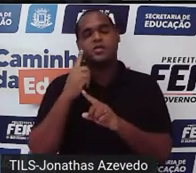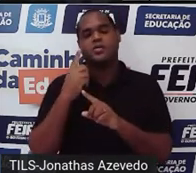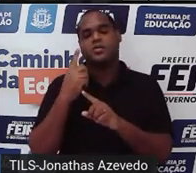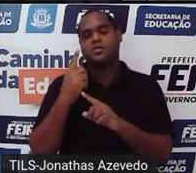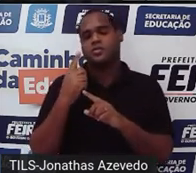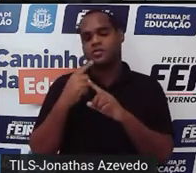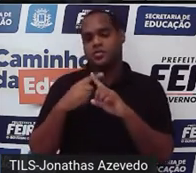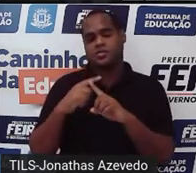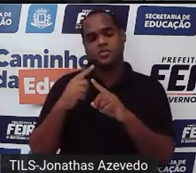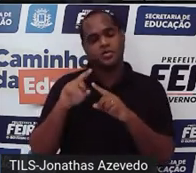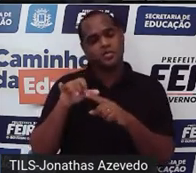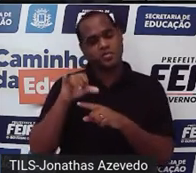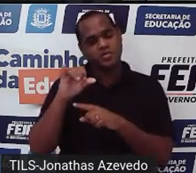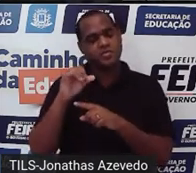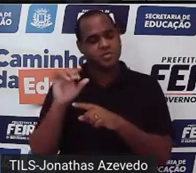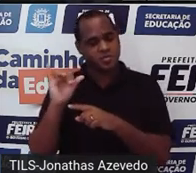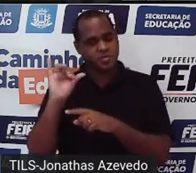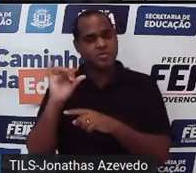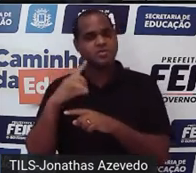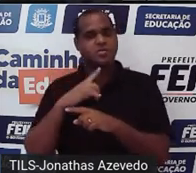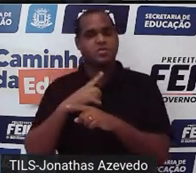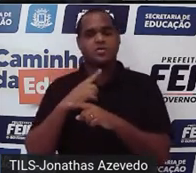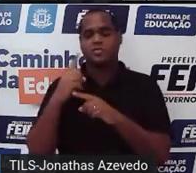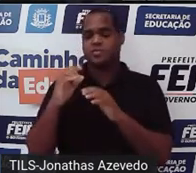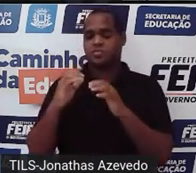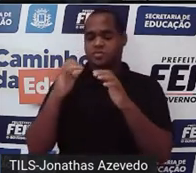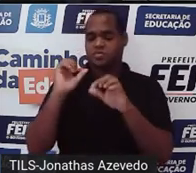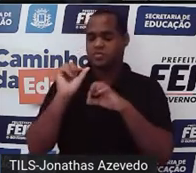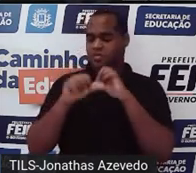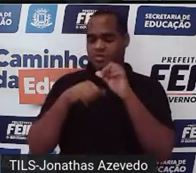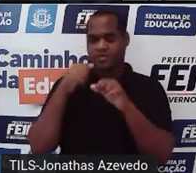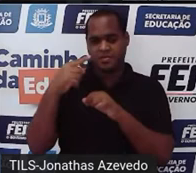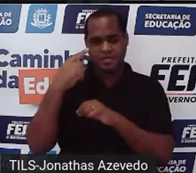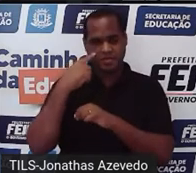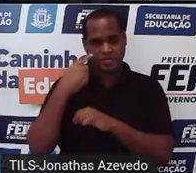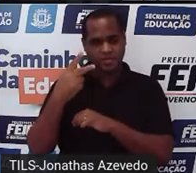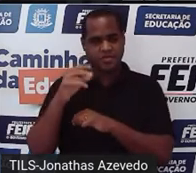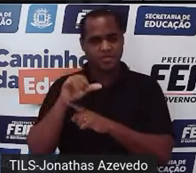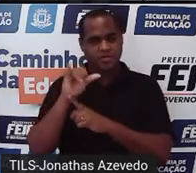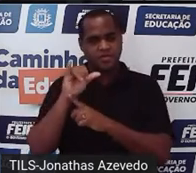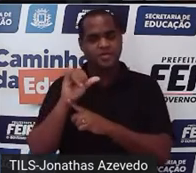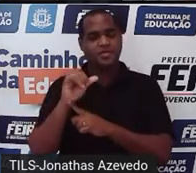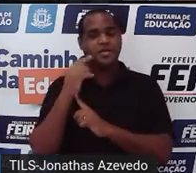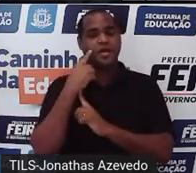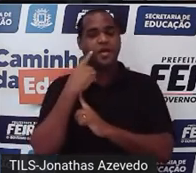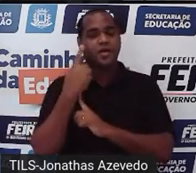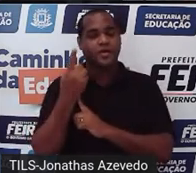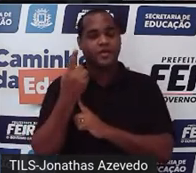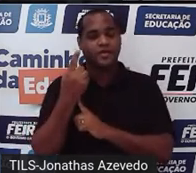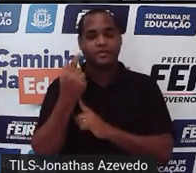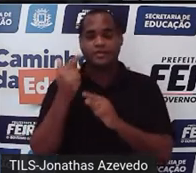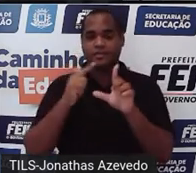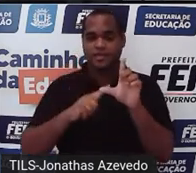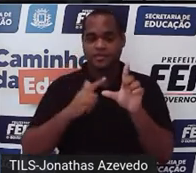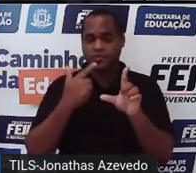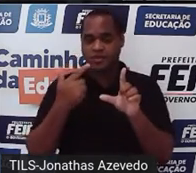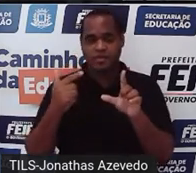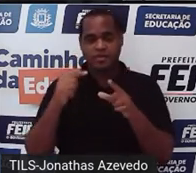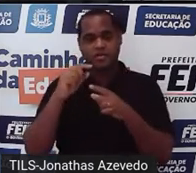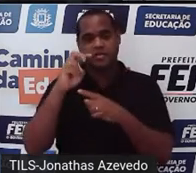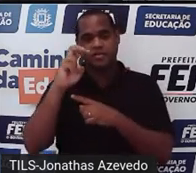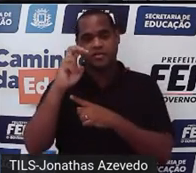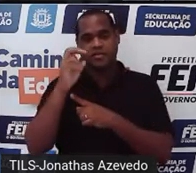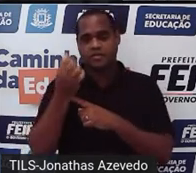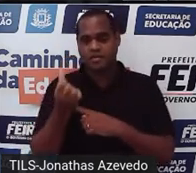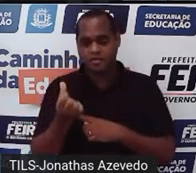bom? y com y, 1y em cima, mais 1y embaixo, 2y, e o que não tem letra, né? 5 em